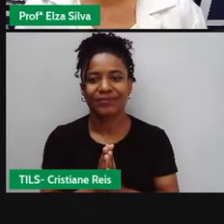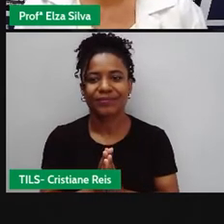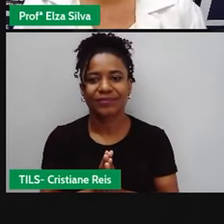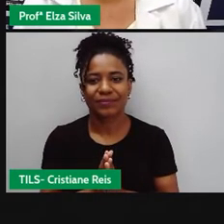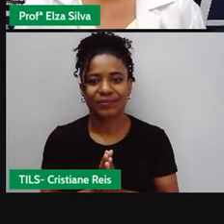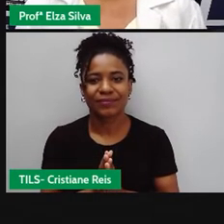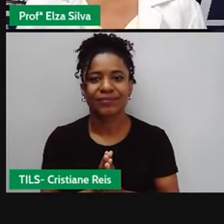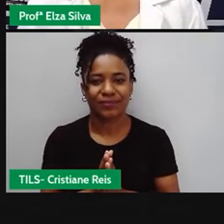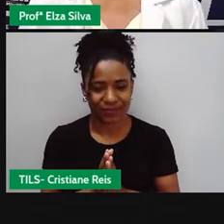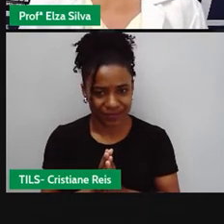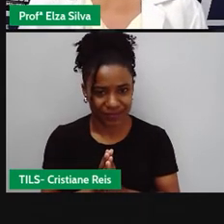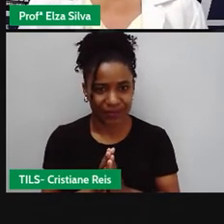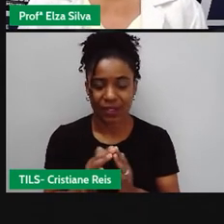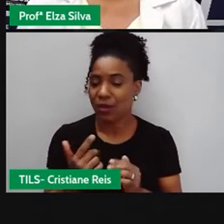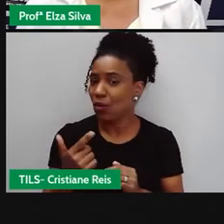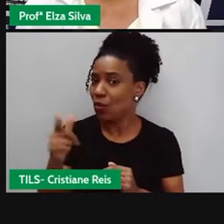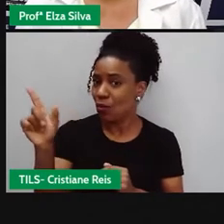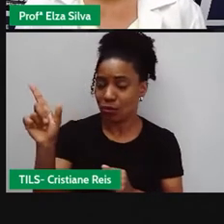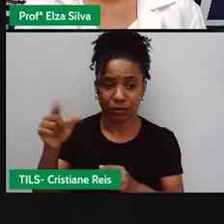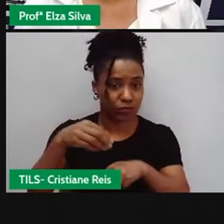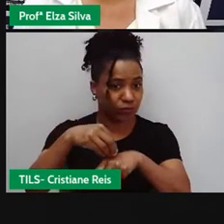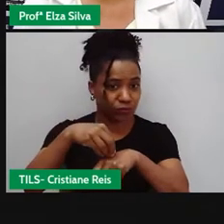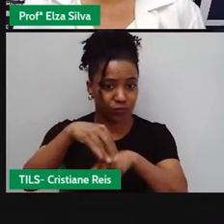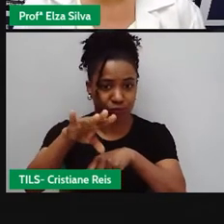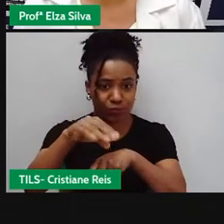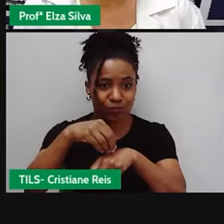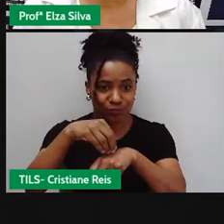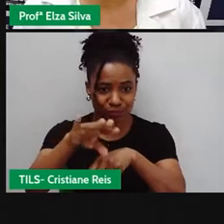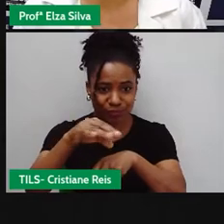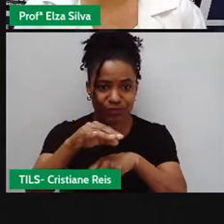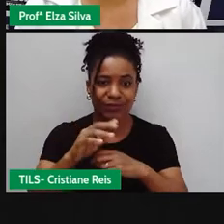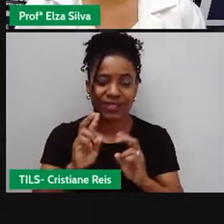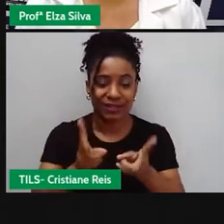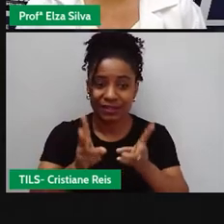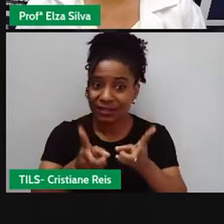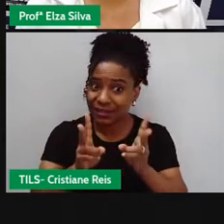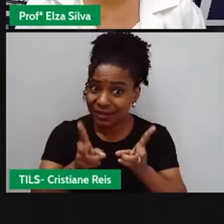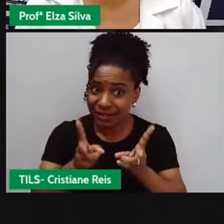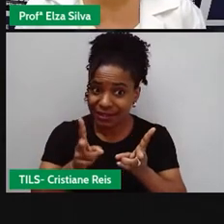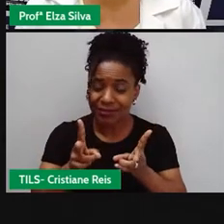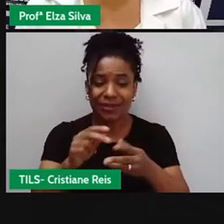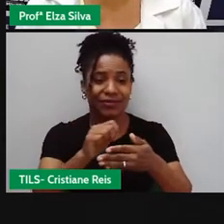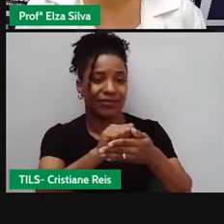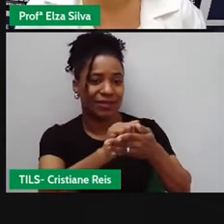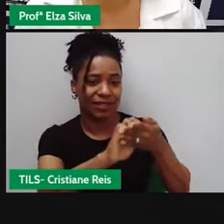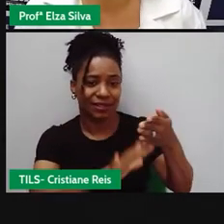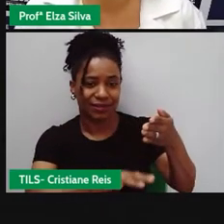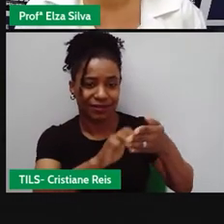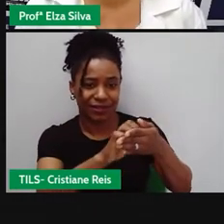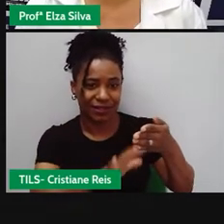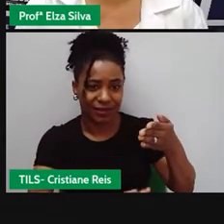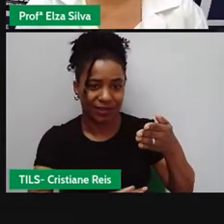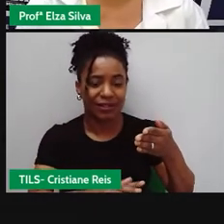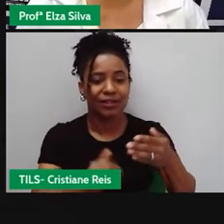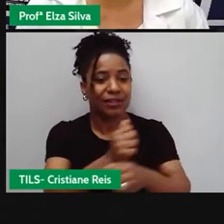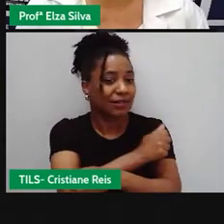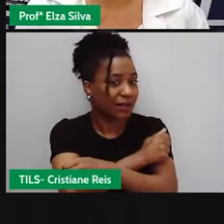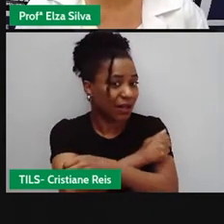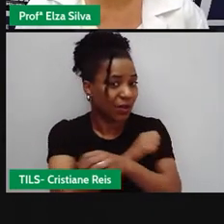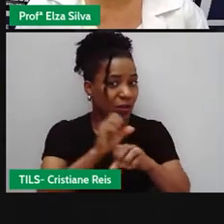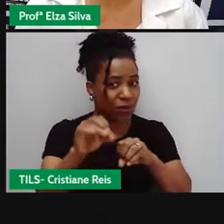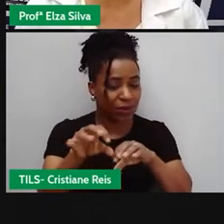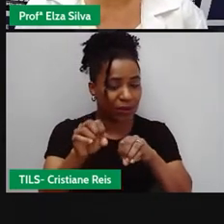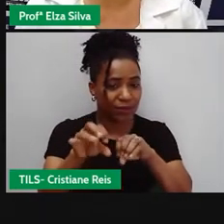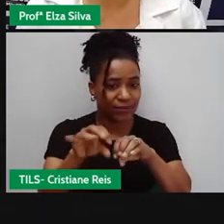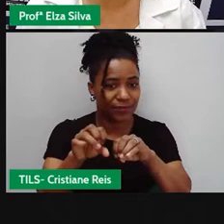Outra dica de organização do seu caderno é, toda vez que você for realizar atividades durante a aula, coloque o título